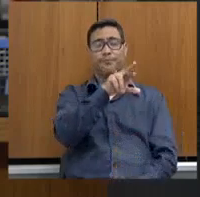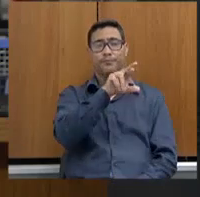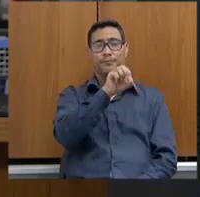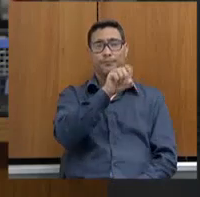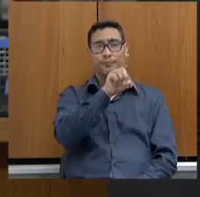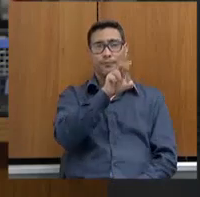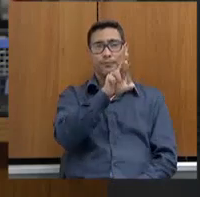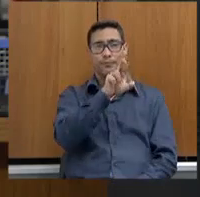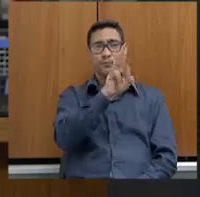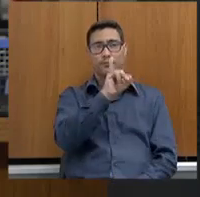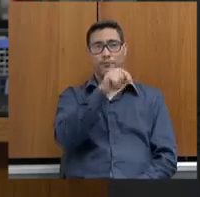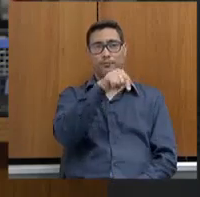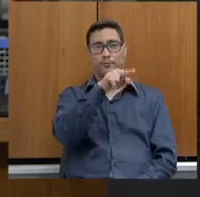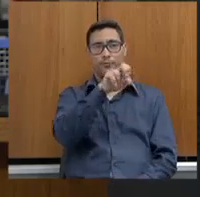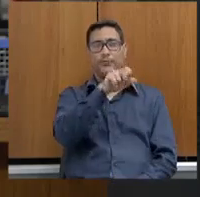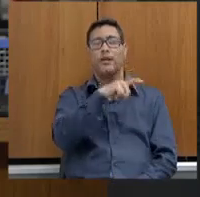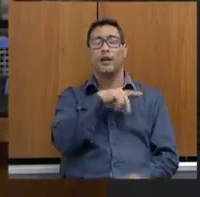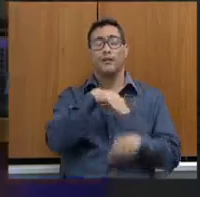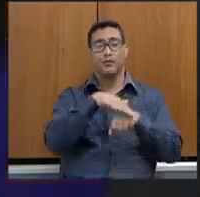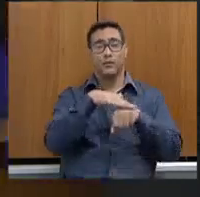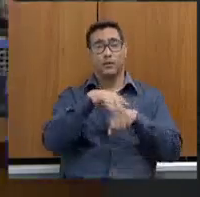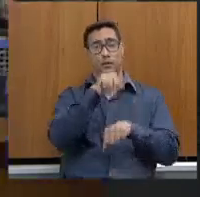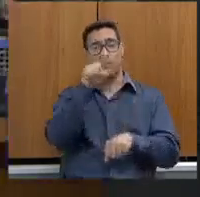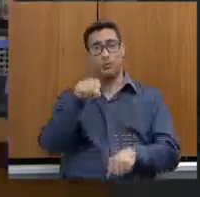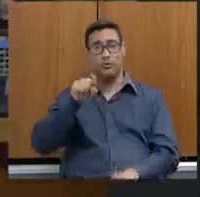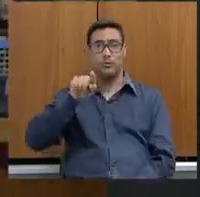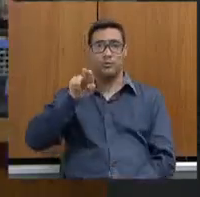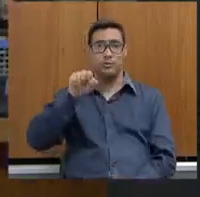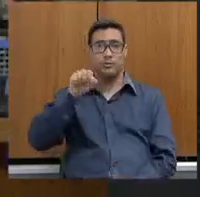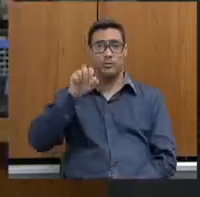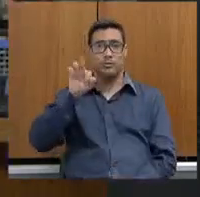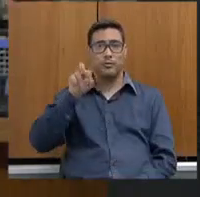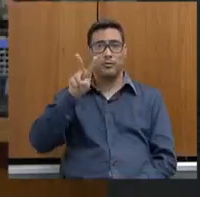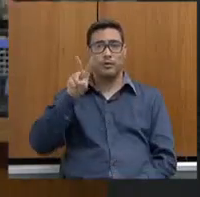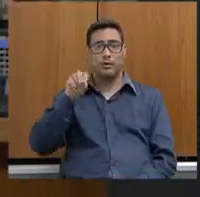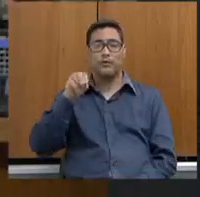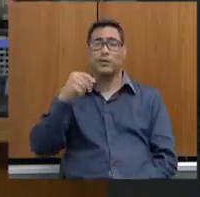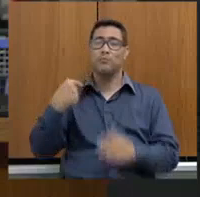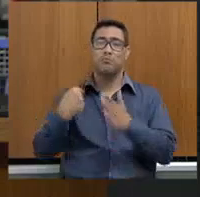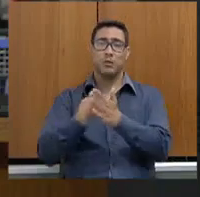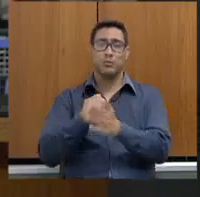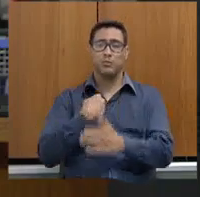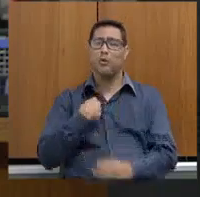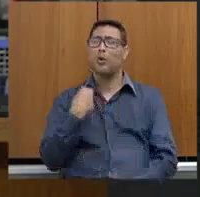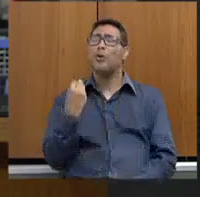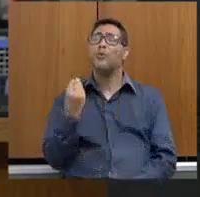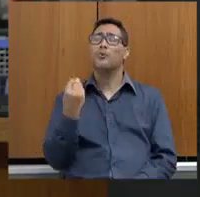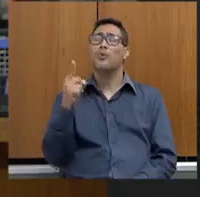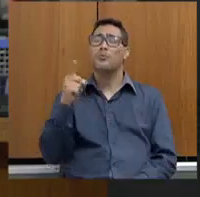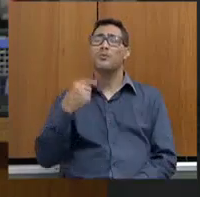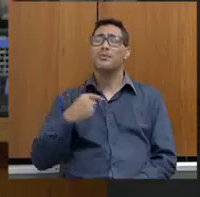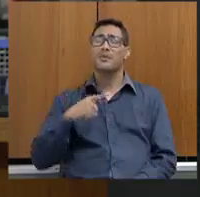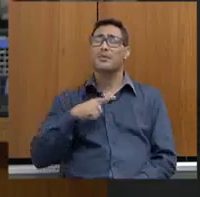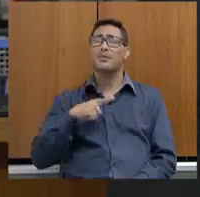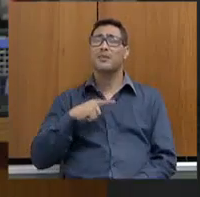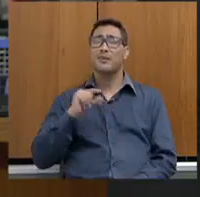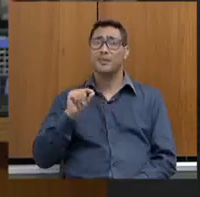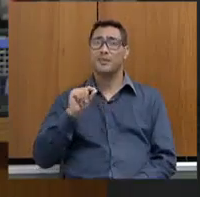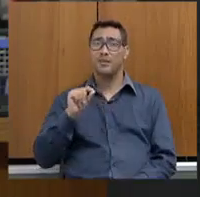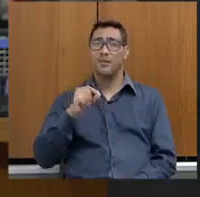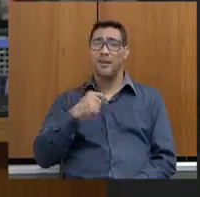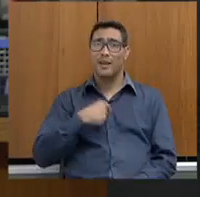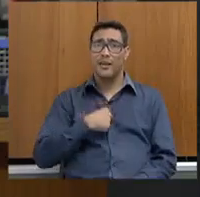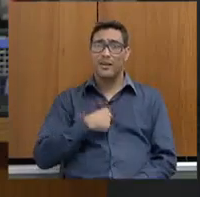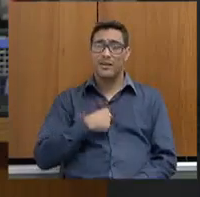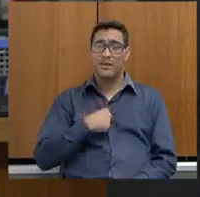Segovia, o Gustavo Correia, essa semana, e ele me perguntou assim, como você está? Eu falei, num climão de despedida,